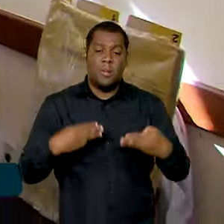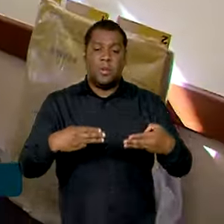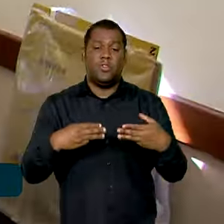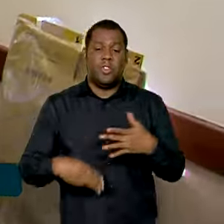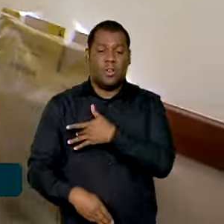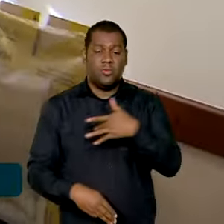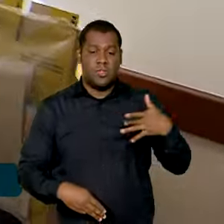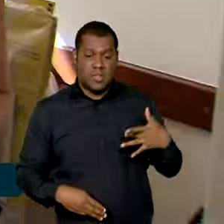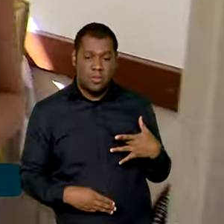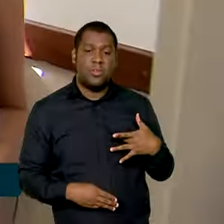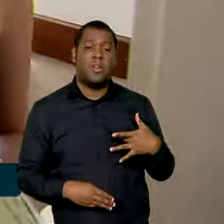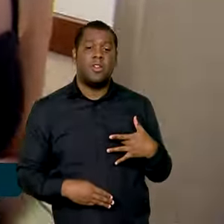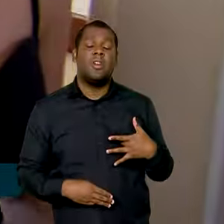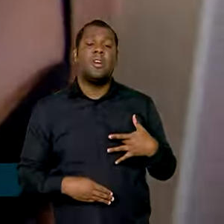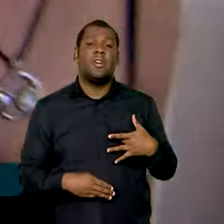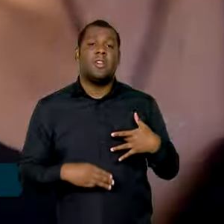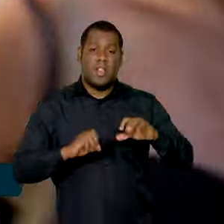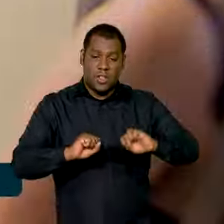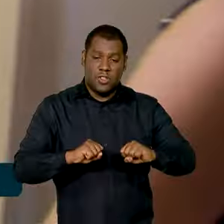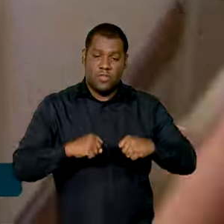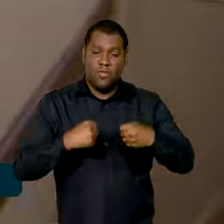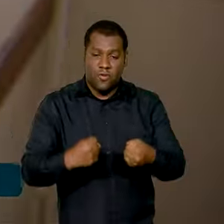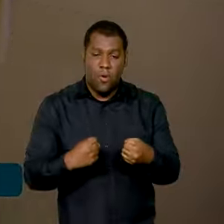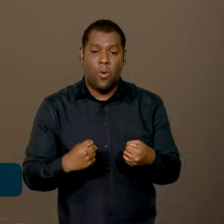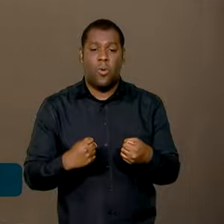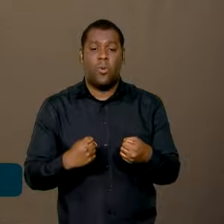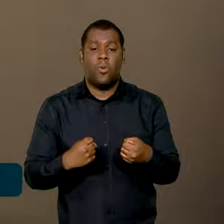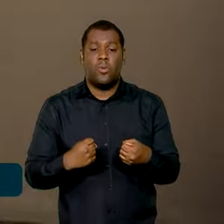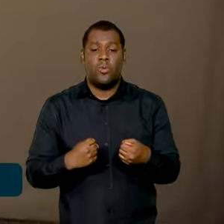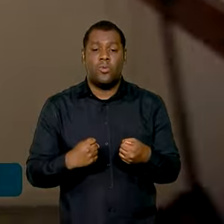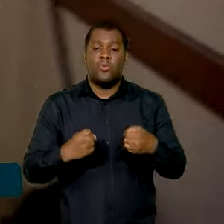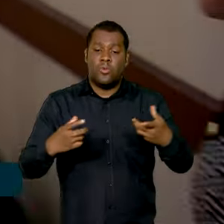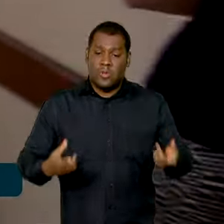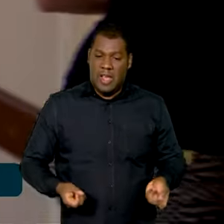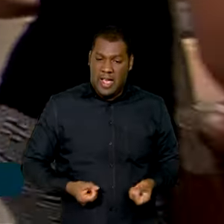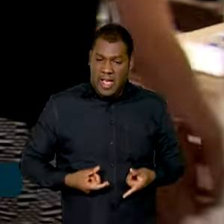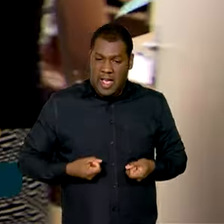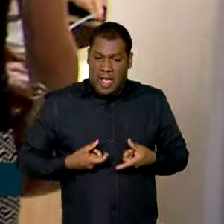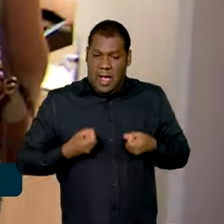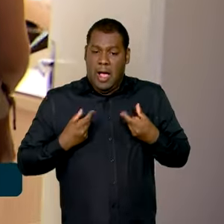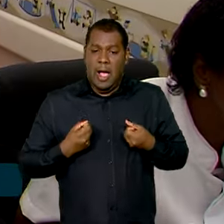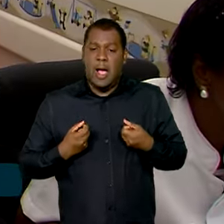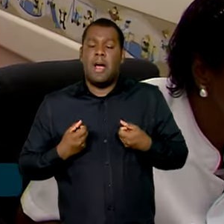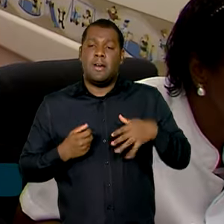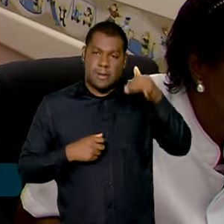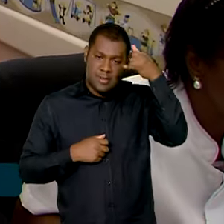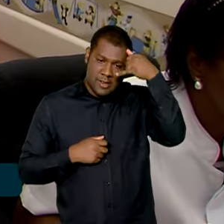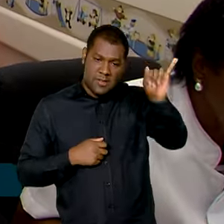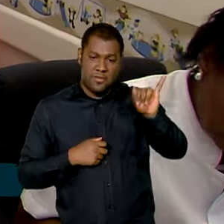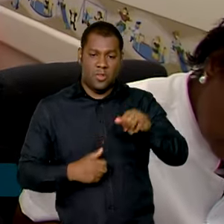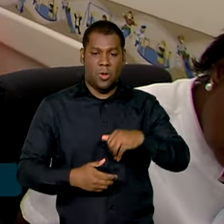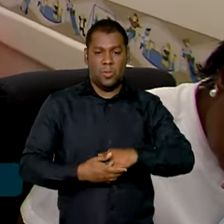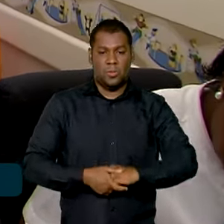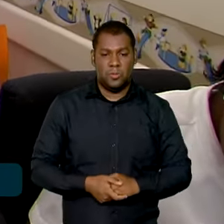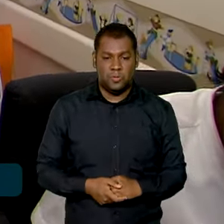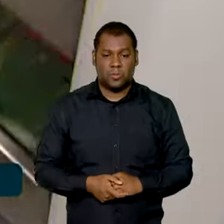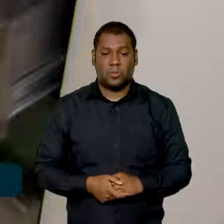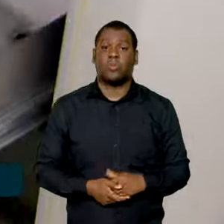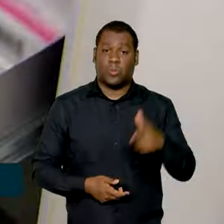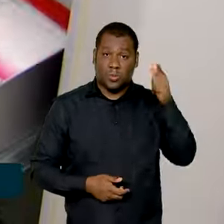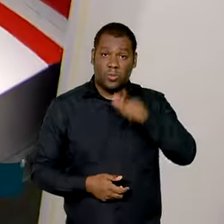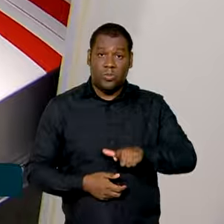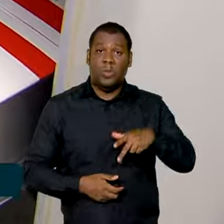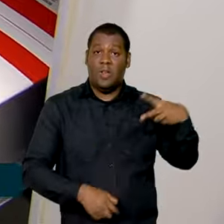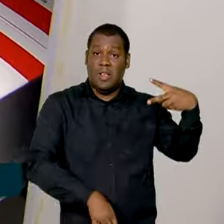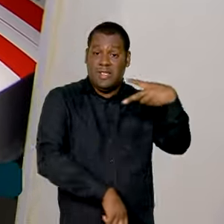da Saúde pela redução da mortalidade por câncer de colo do útero. Conseguimos aplicar 5